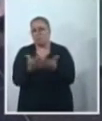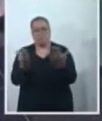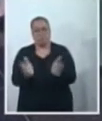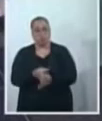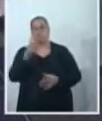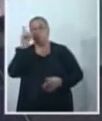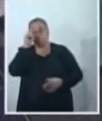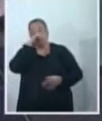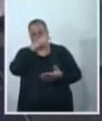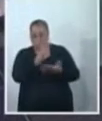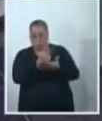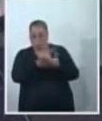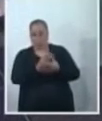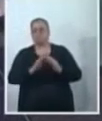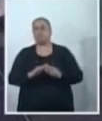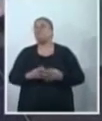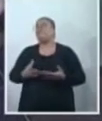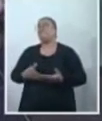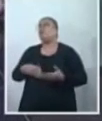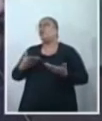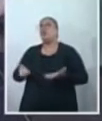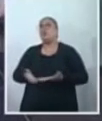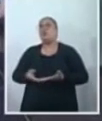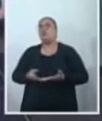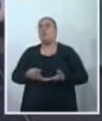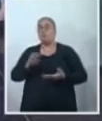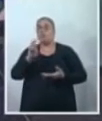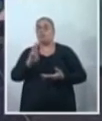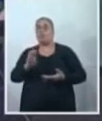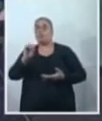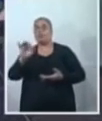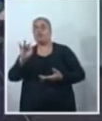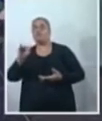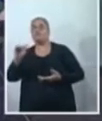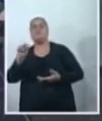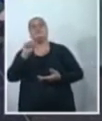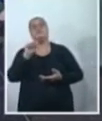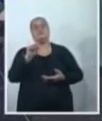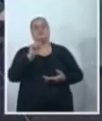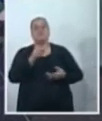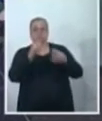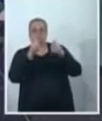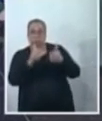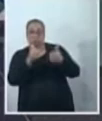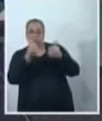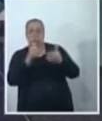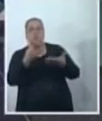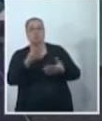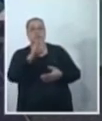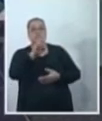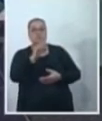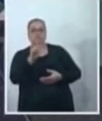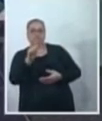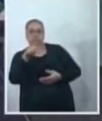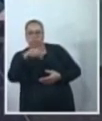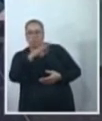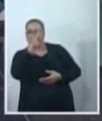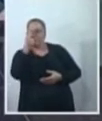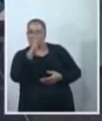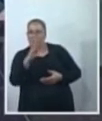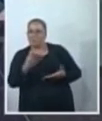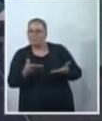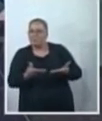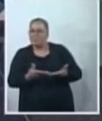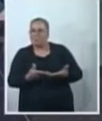Com relação a essa questão do Wi-Fi, aí é um ponto positivo, aí está vindo 5G para o Brasil. O município